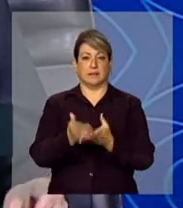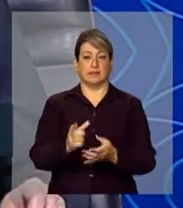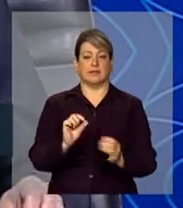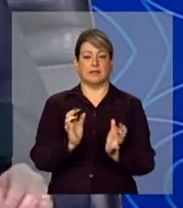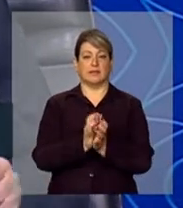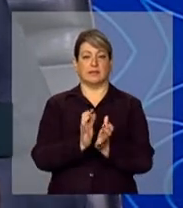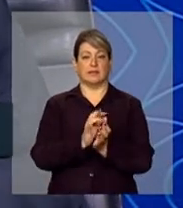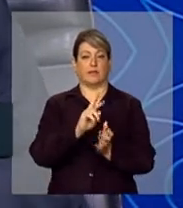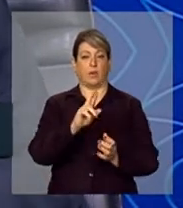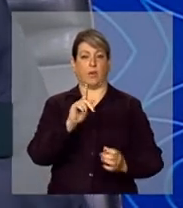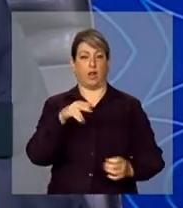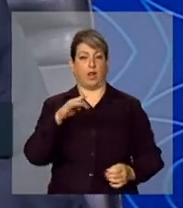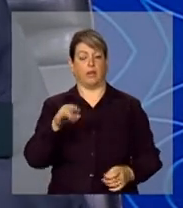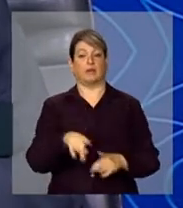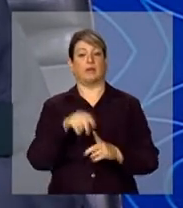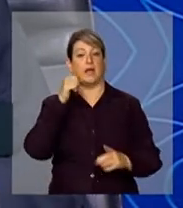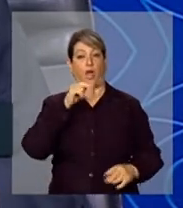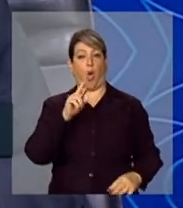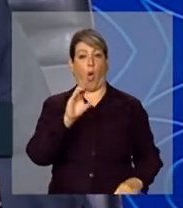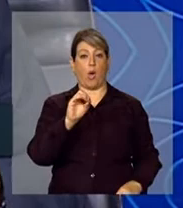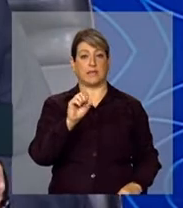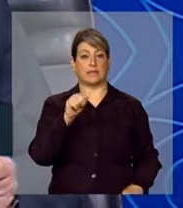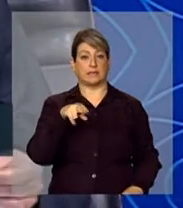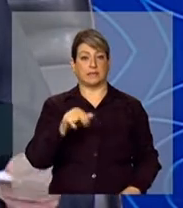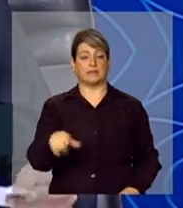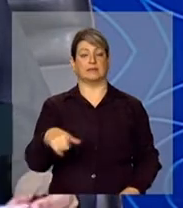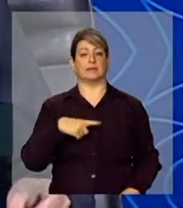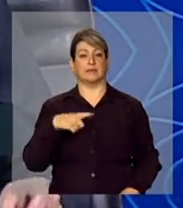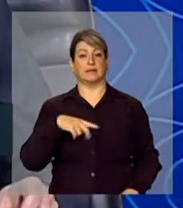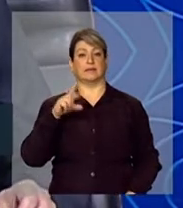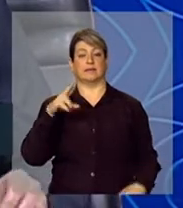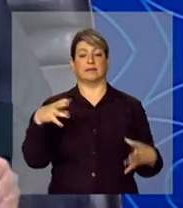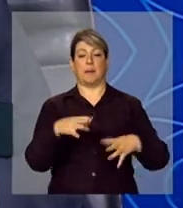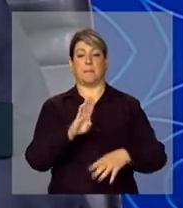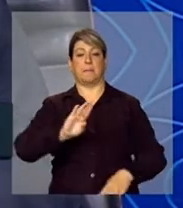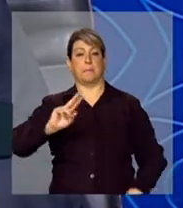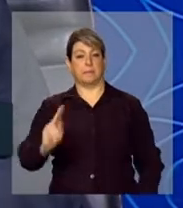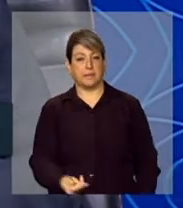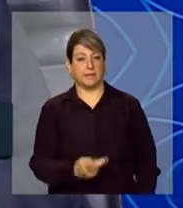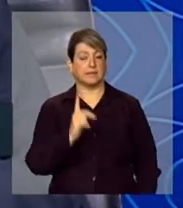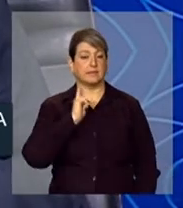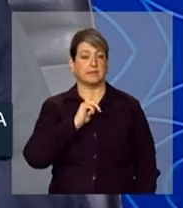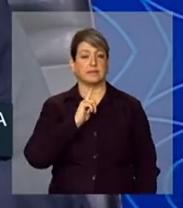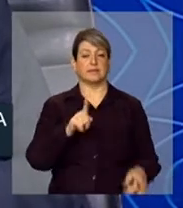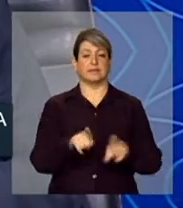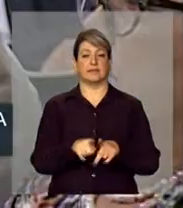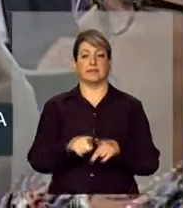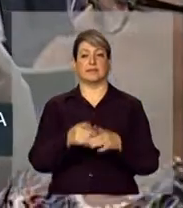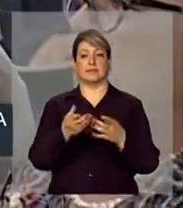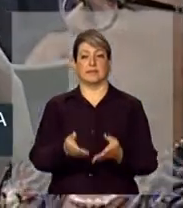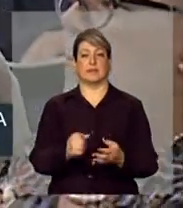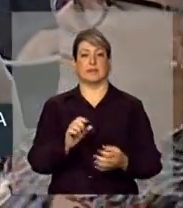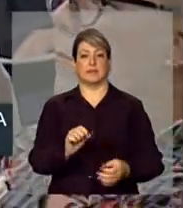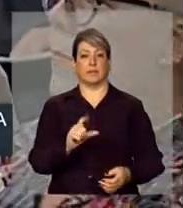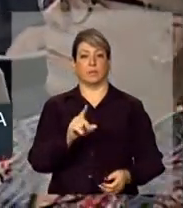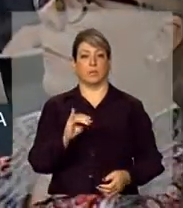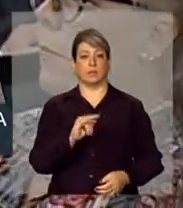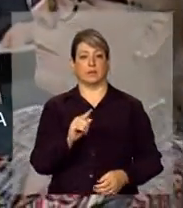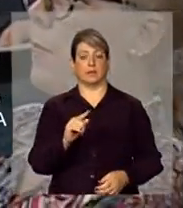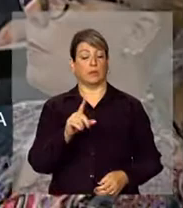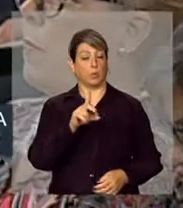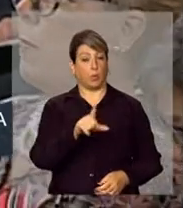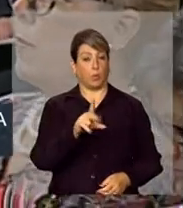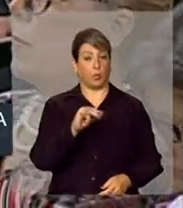Grande do Norte, Prezado Rosana Monteiro, que representa Belo Horizonte, Prezado Luíte Garfigueiredo, que